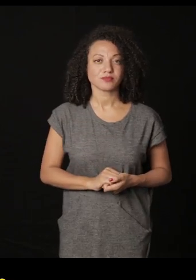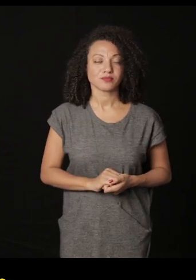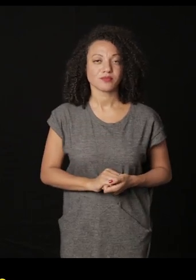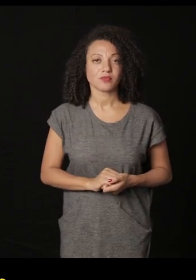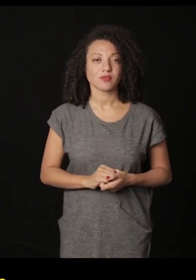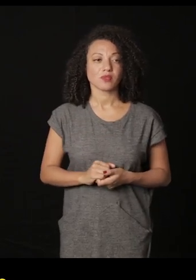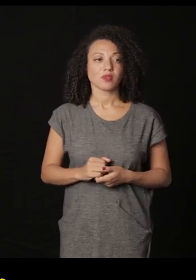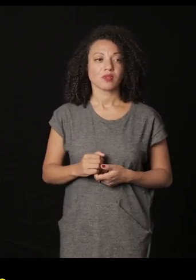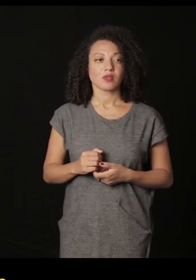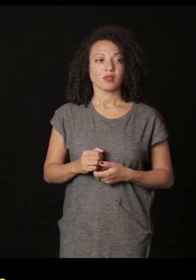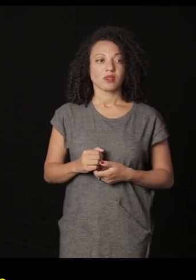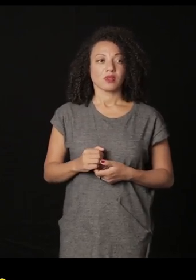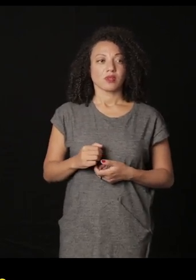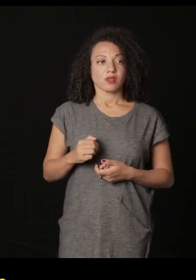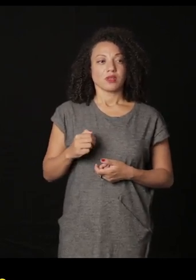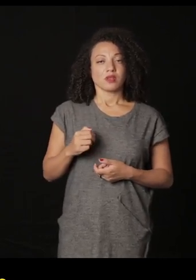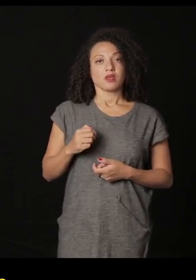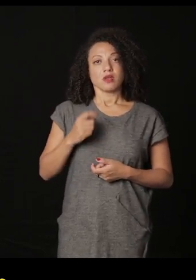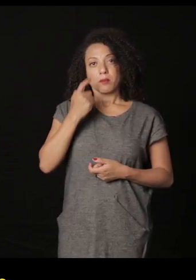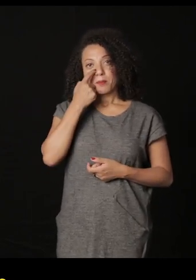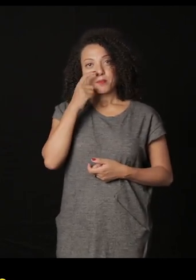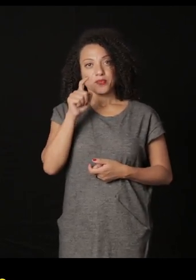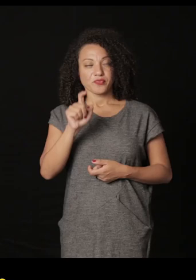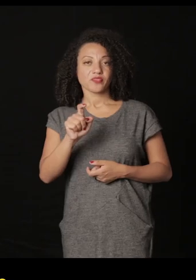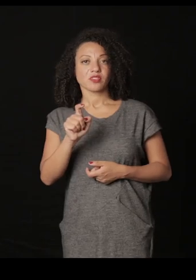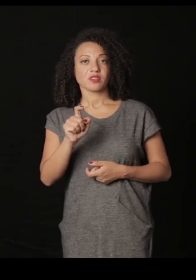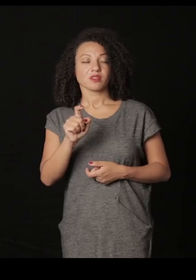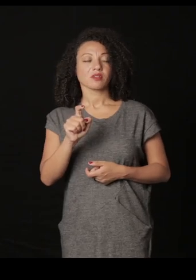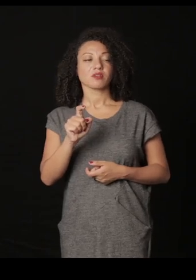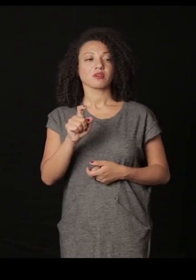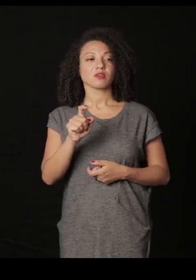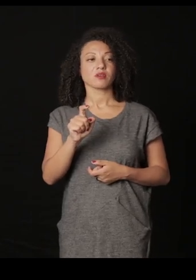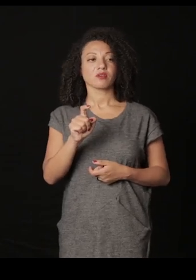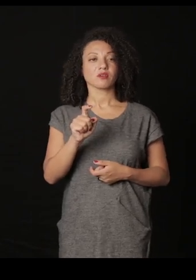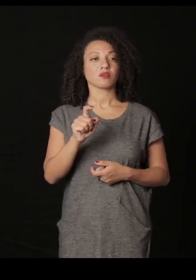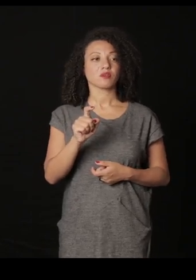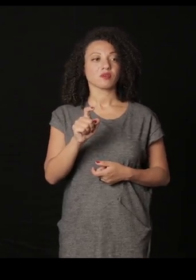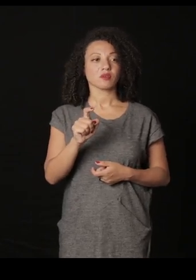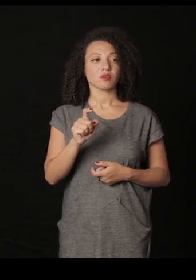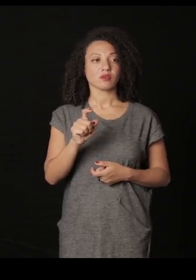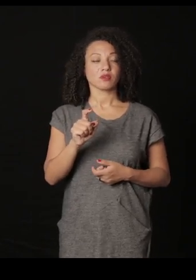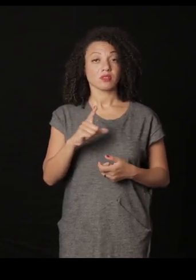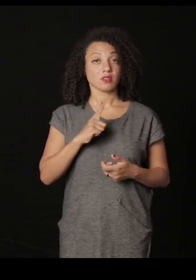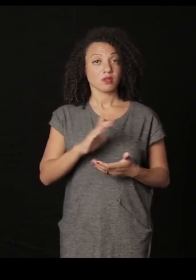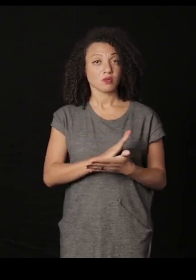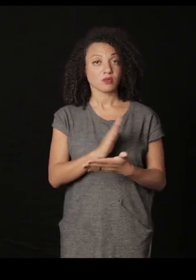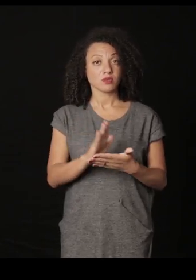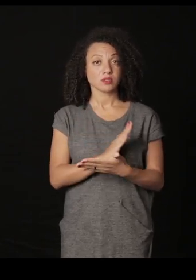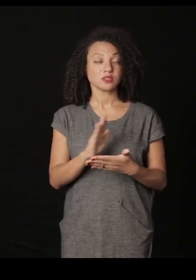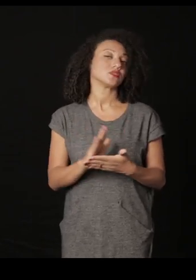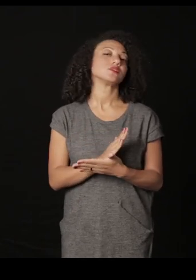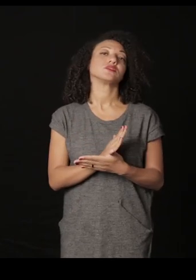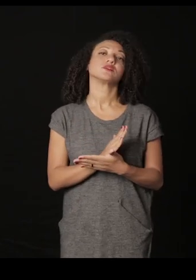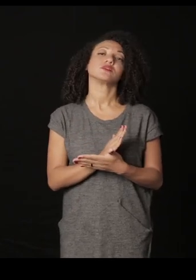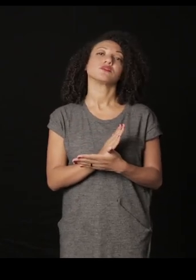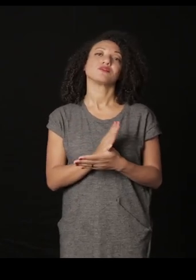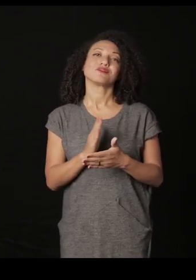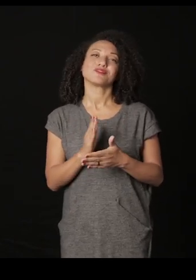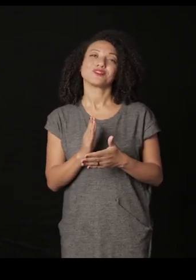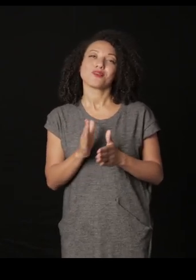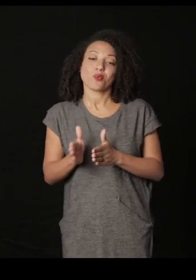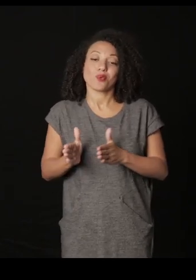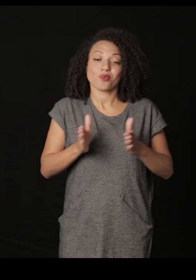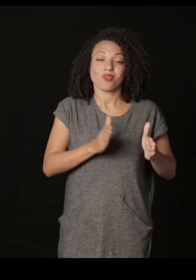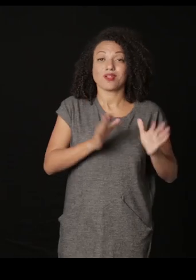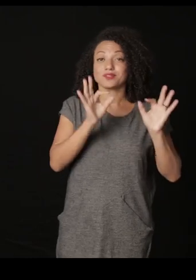Rio Montevideo tem um livro que é a versão é o lado